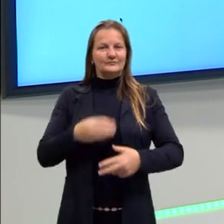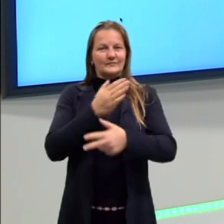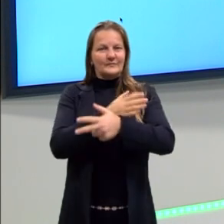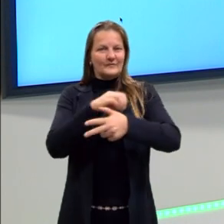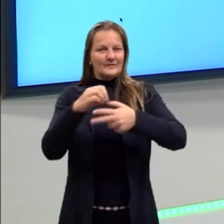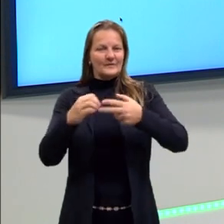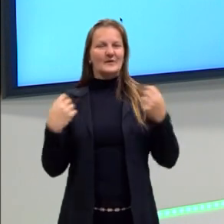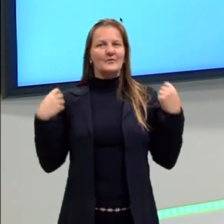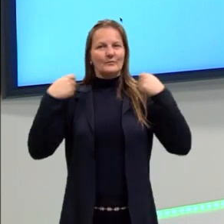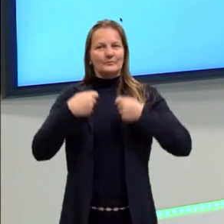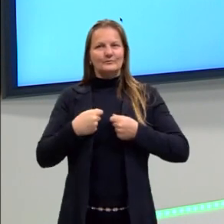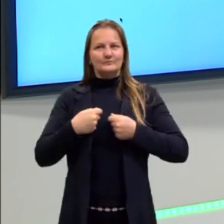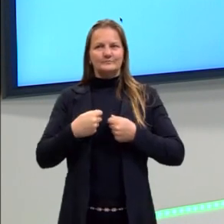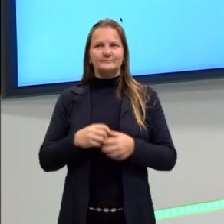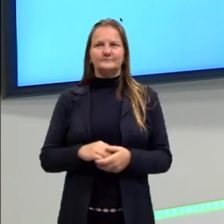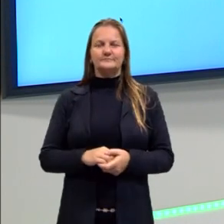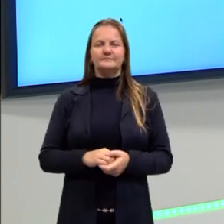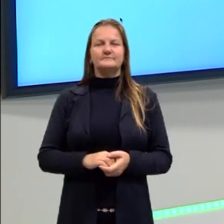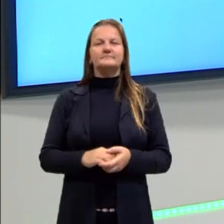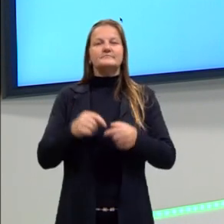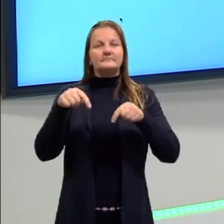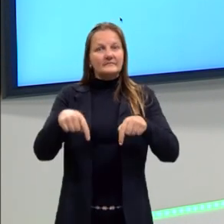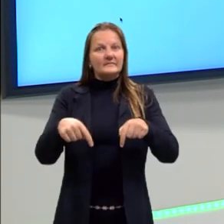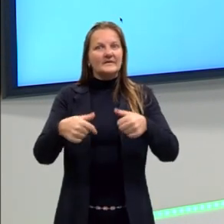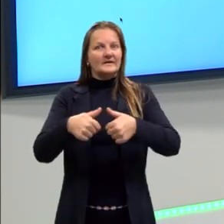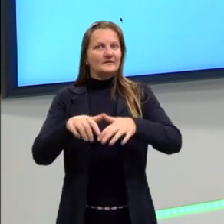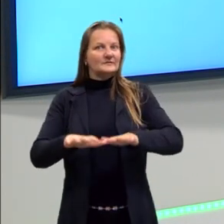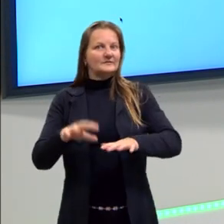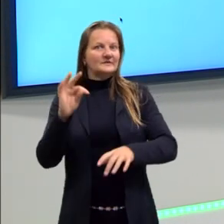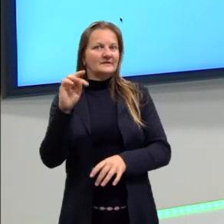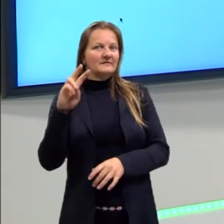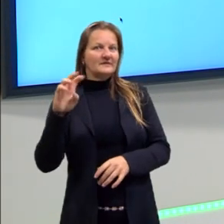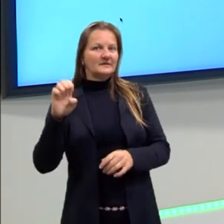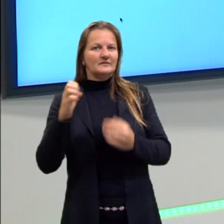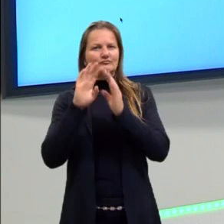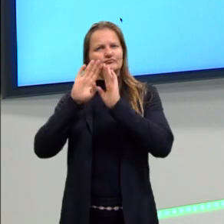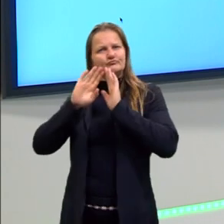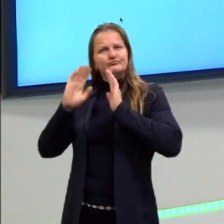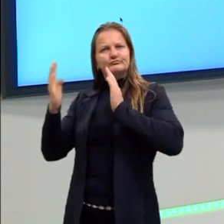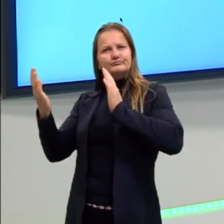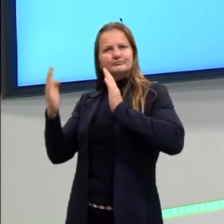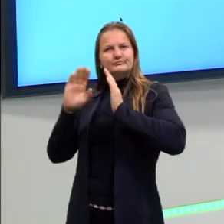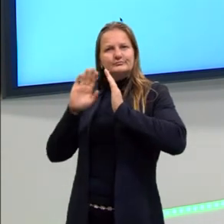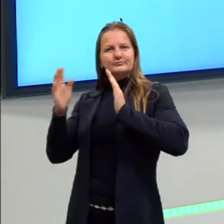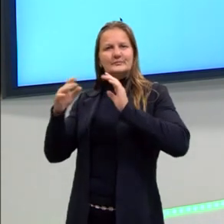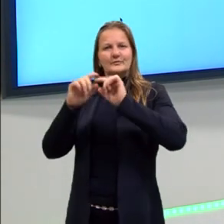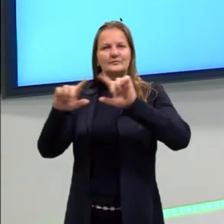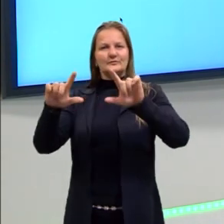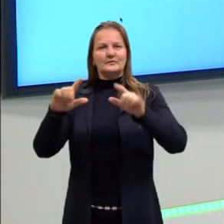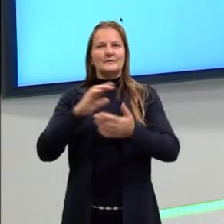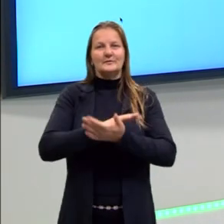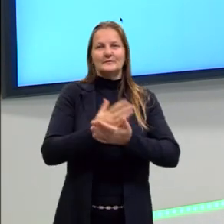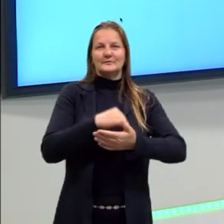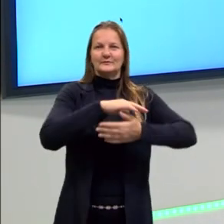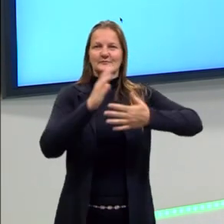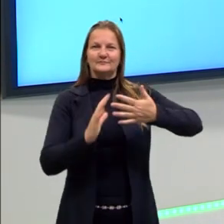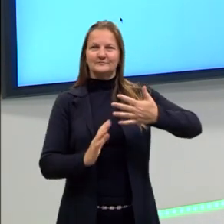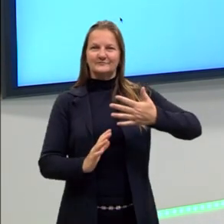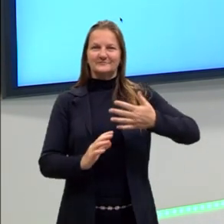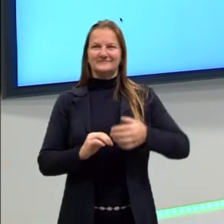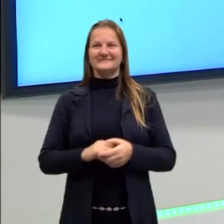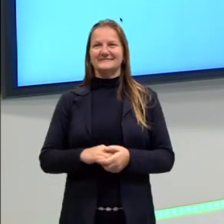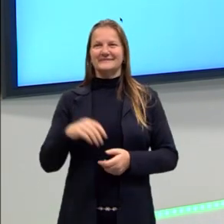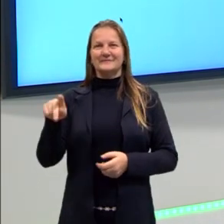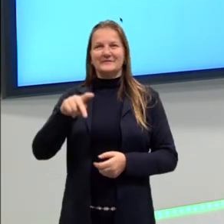e um casaco. Aqui no estúdio nós temos um monitor, um painel com quadro branco e as professoras e intérpretes de Libras,